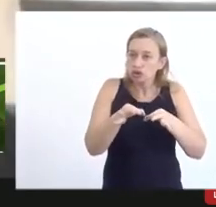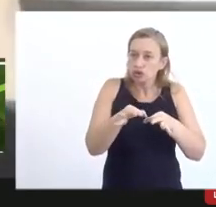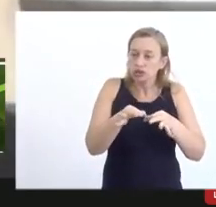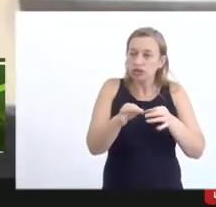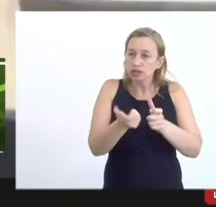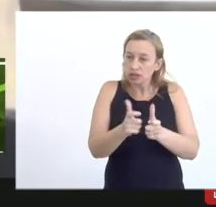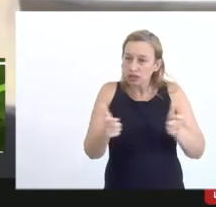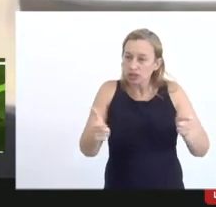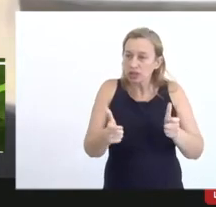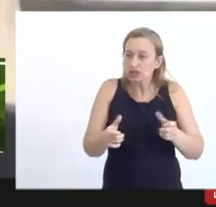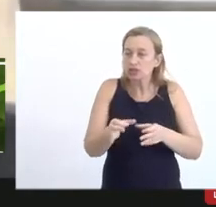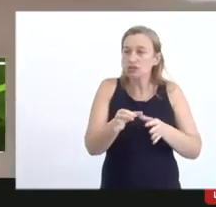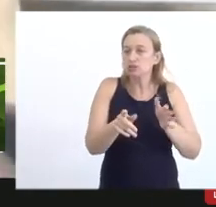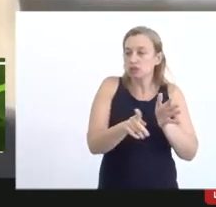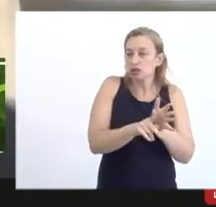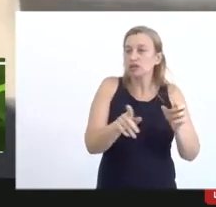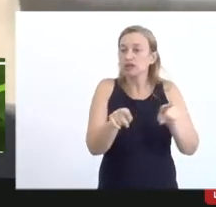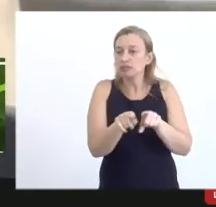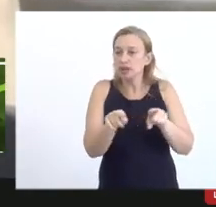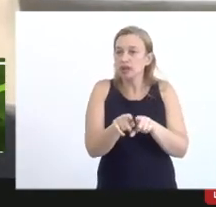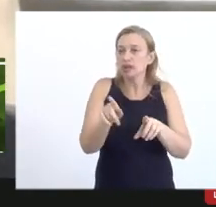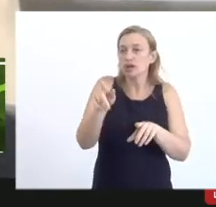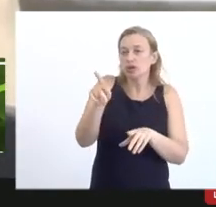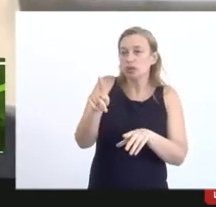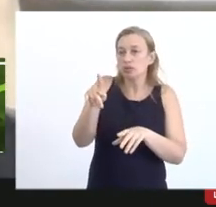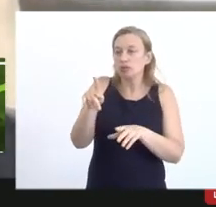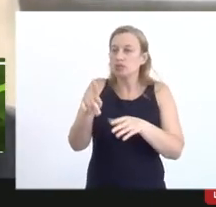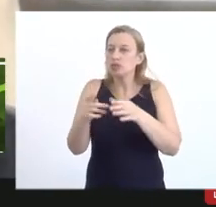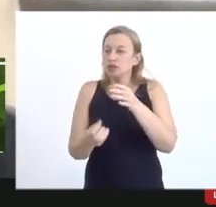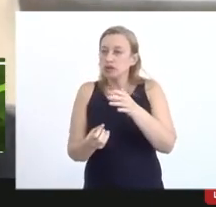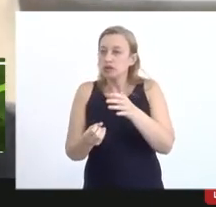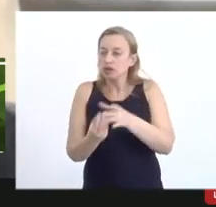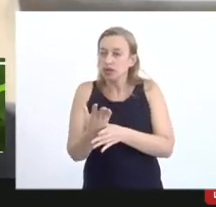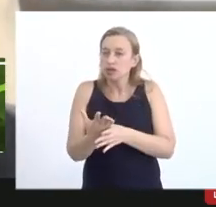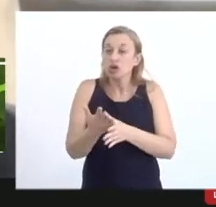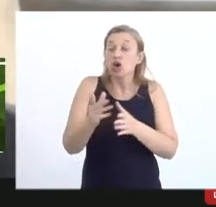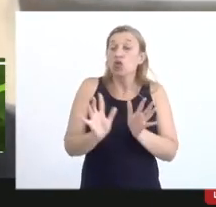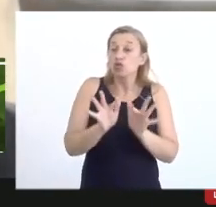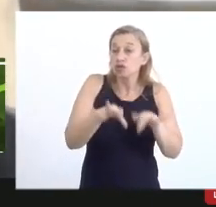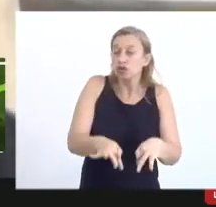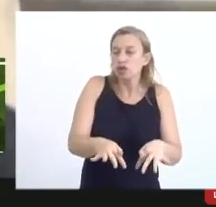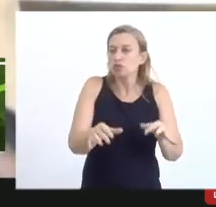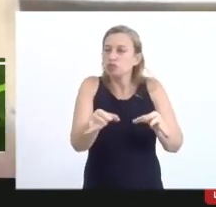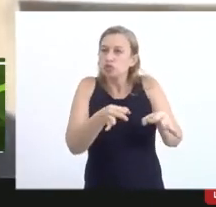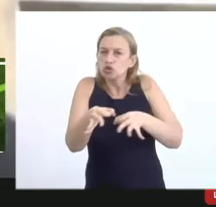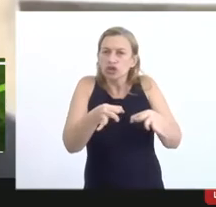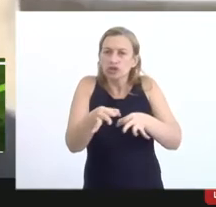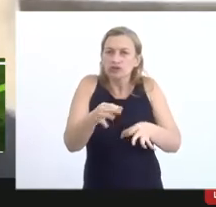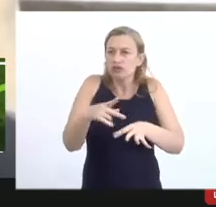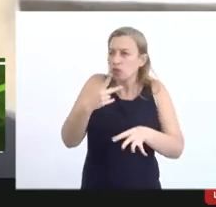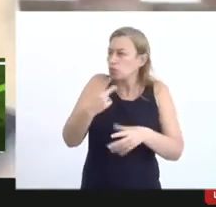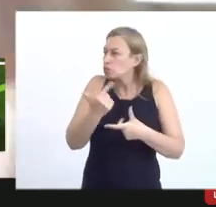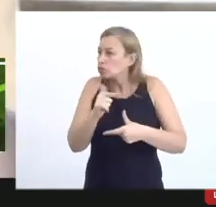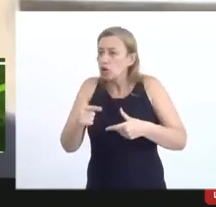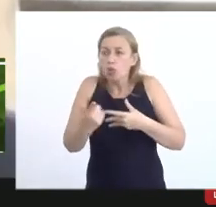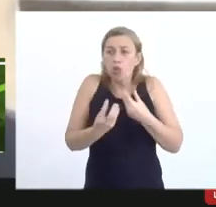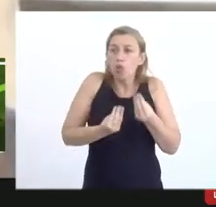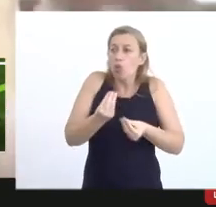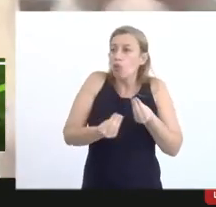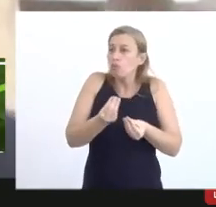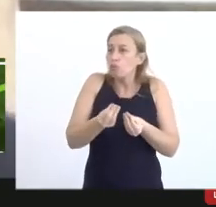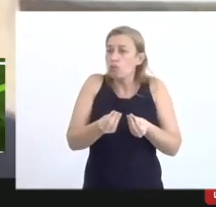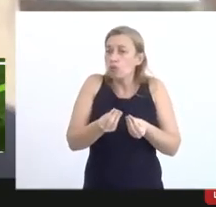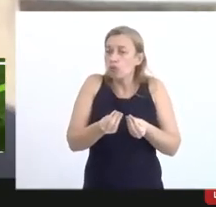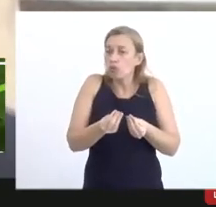produtoras o final desse diagnóstico qual foi? é impossível diagnosticar não tem o perfil de produto